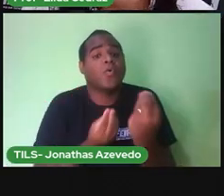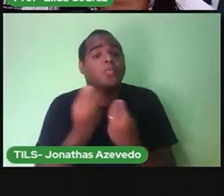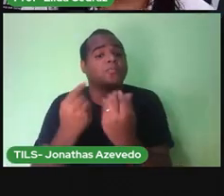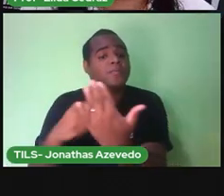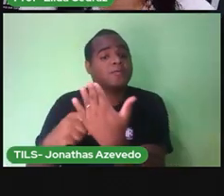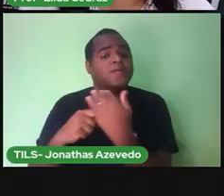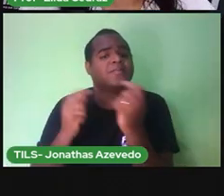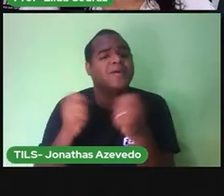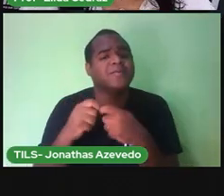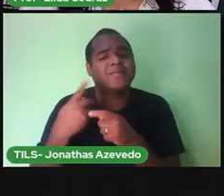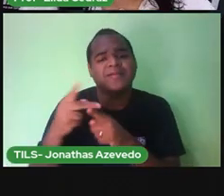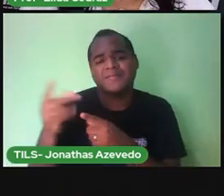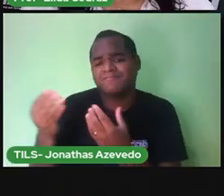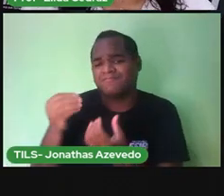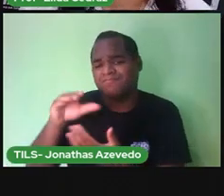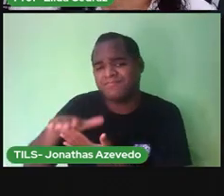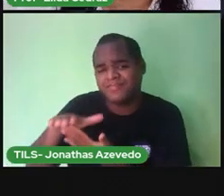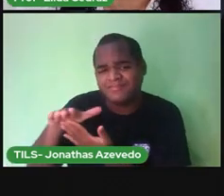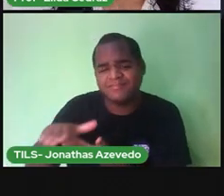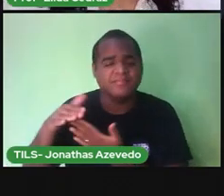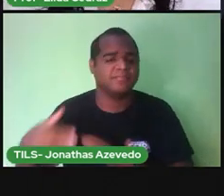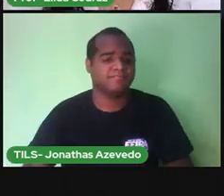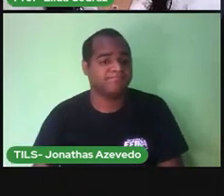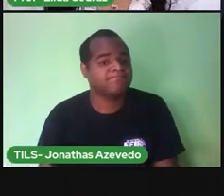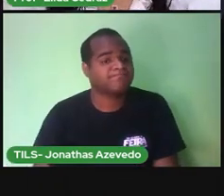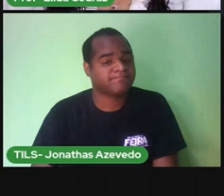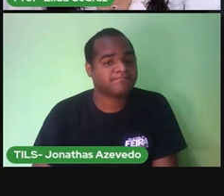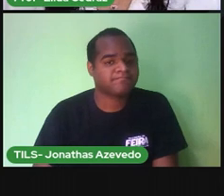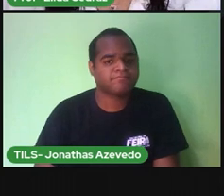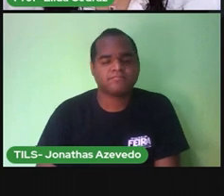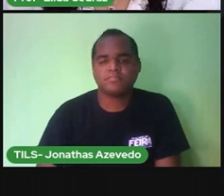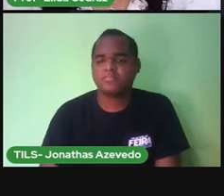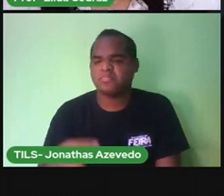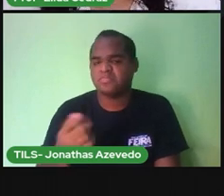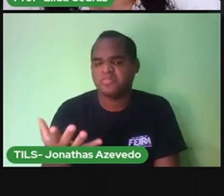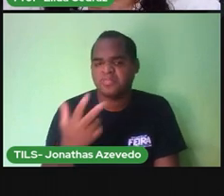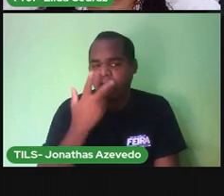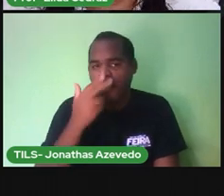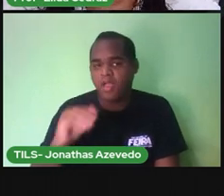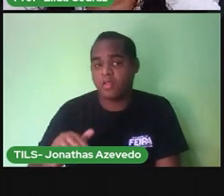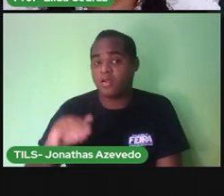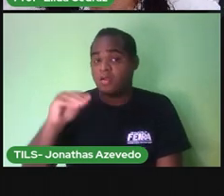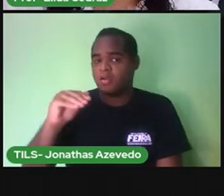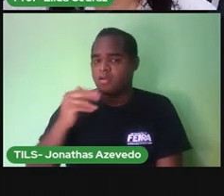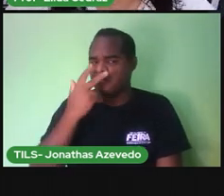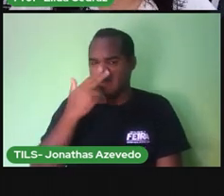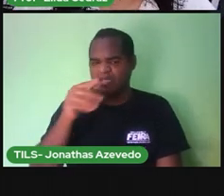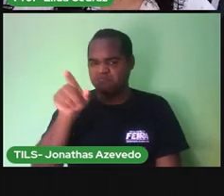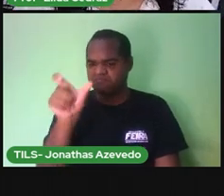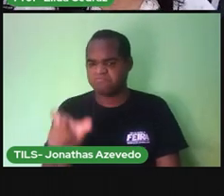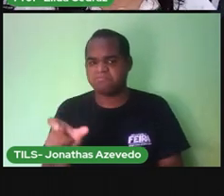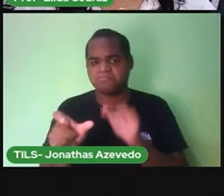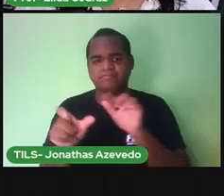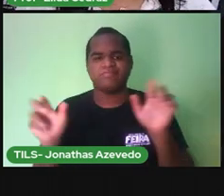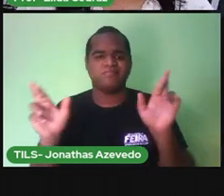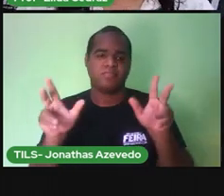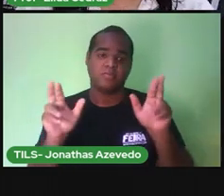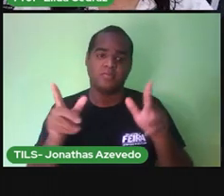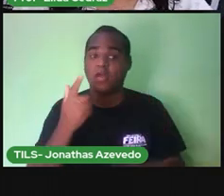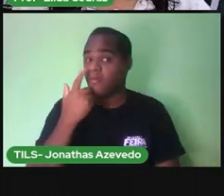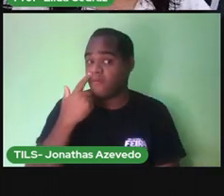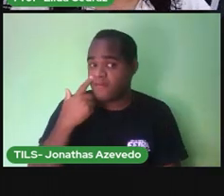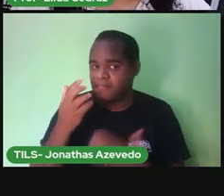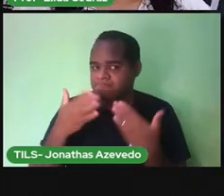pequeno? Perguntou a Benedita. Tamanho não é documento, respondeu ele. Você vai ver.